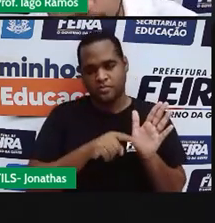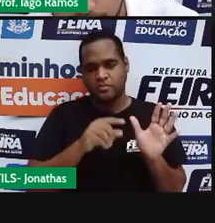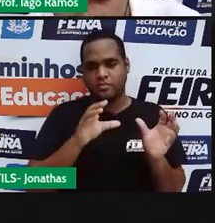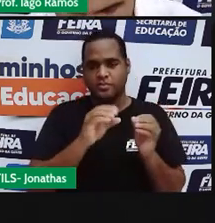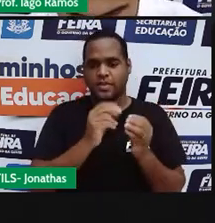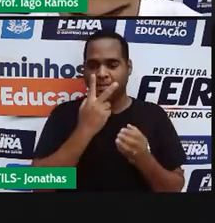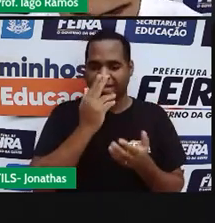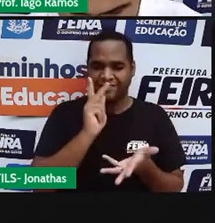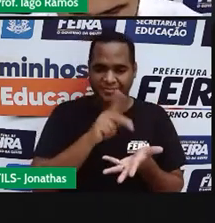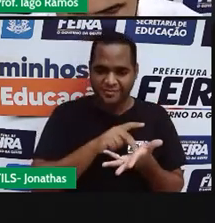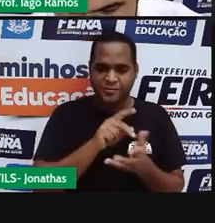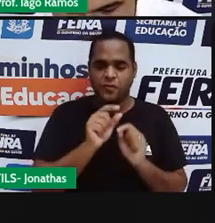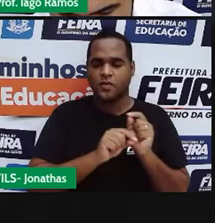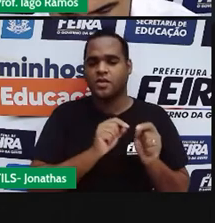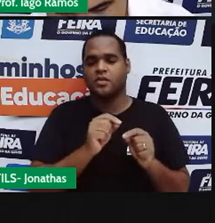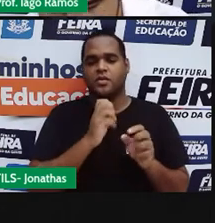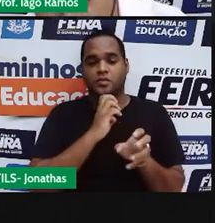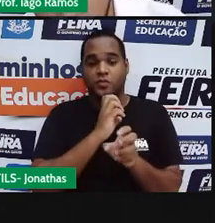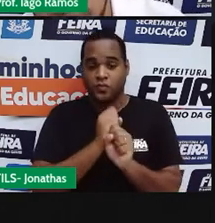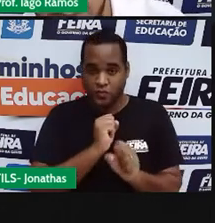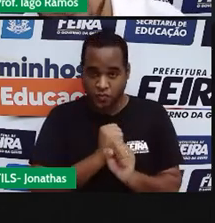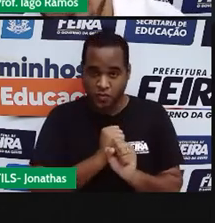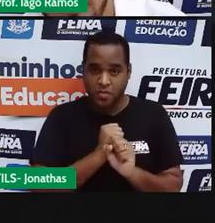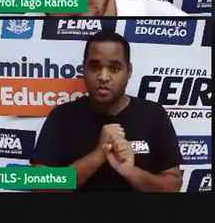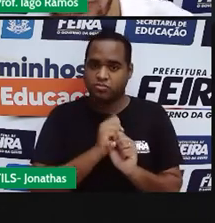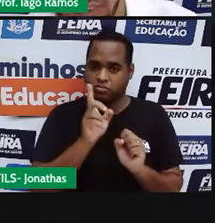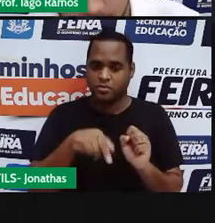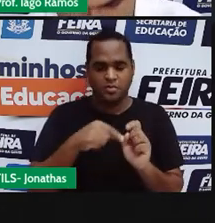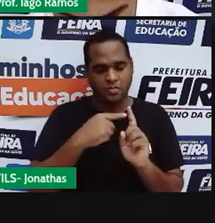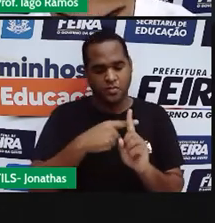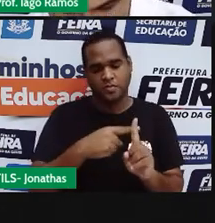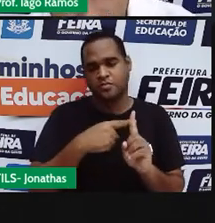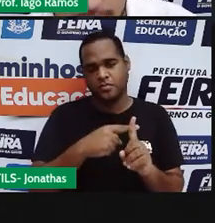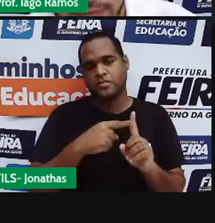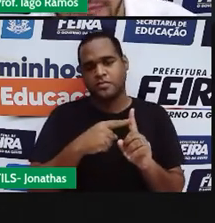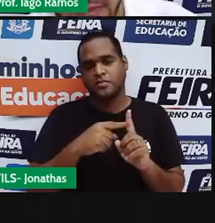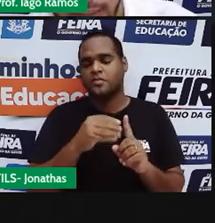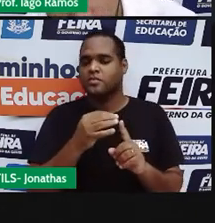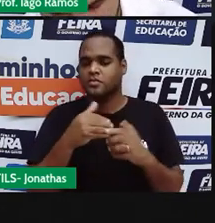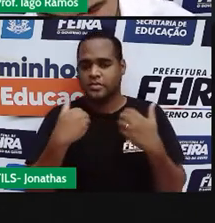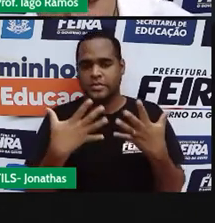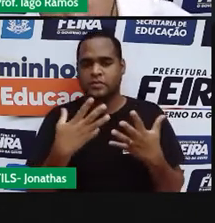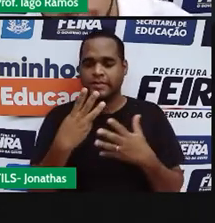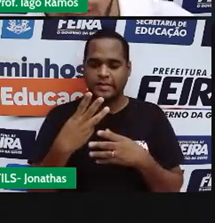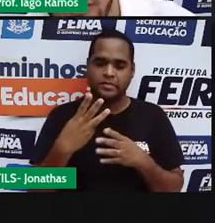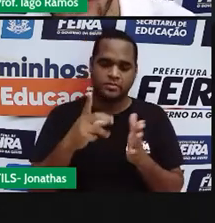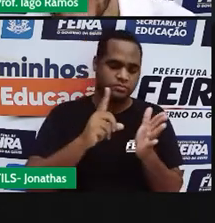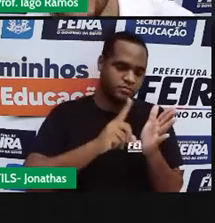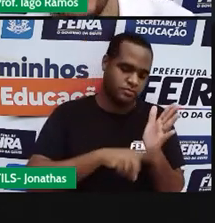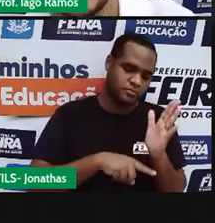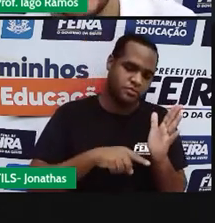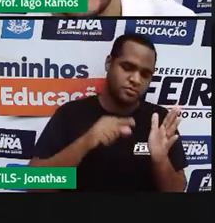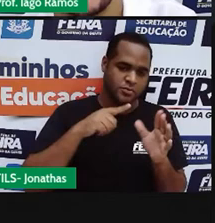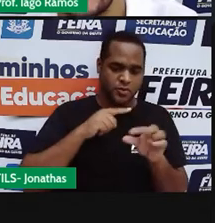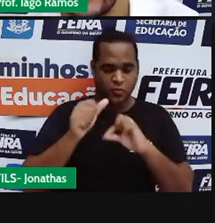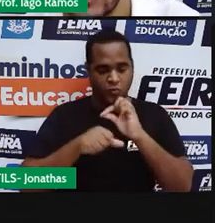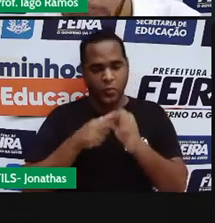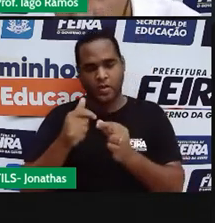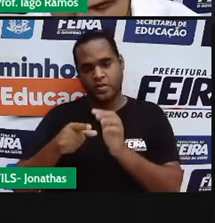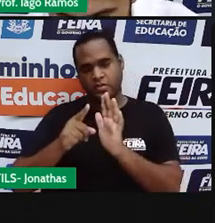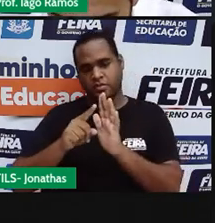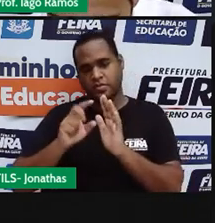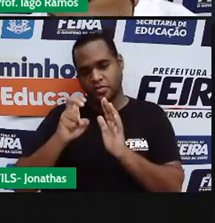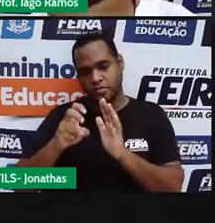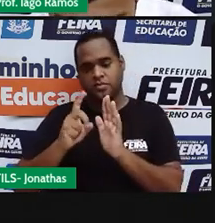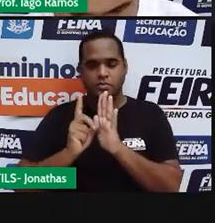é somar positivo. Então, 3 negativo, subtrair 5